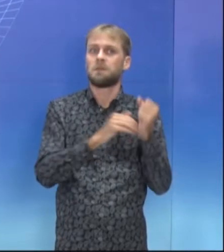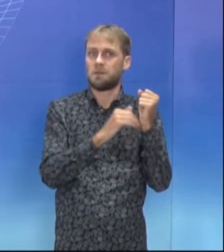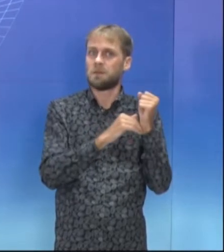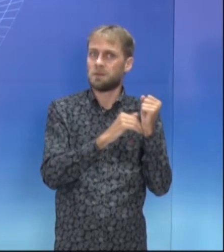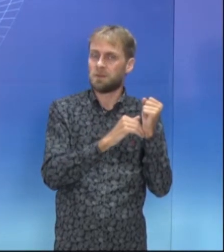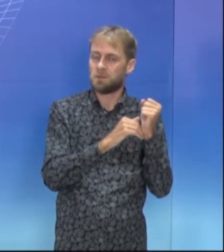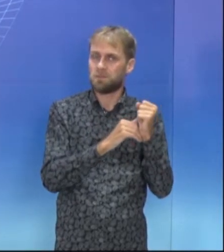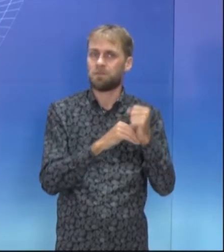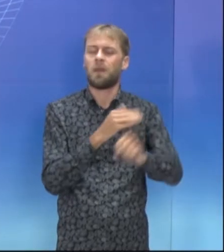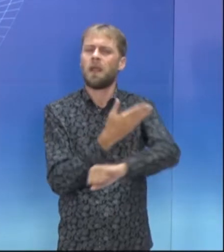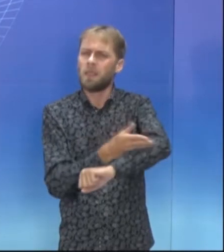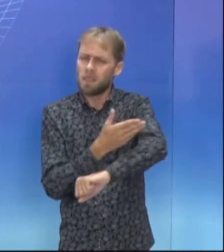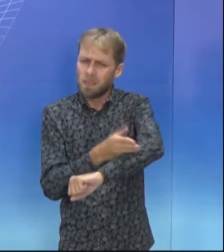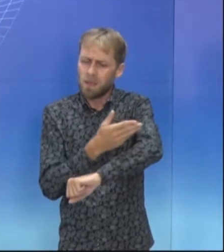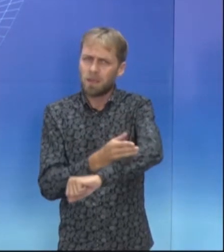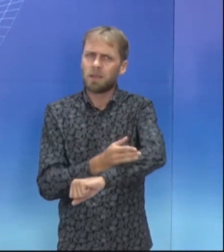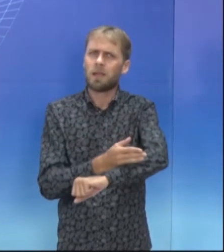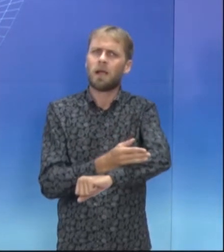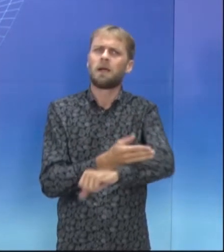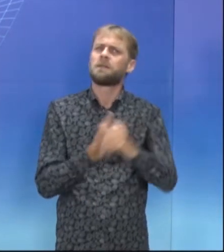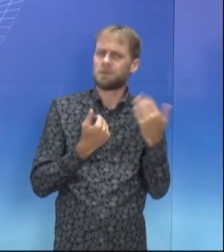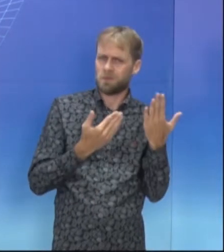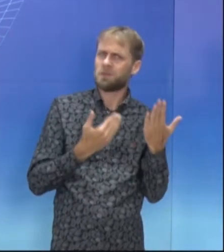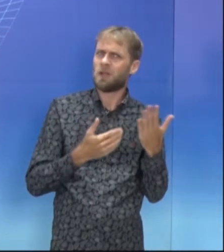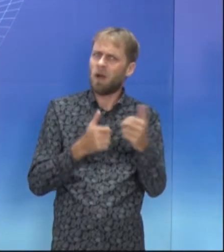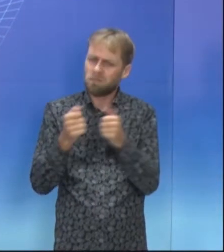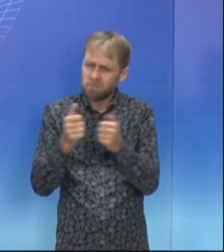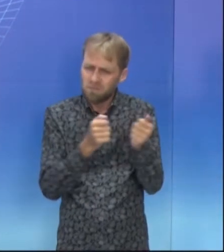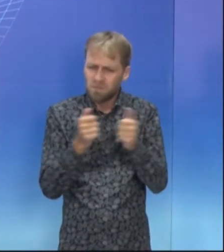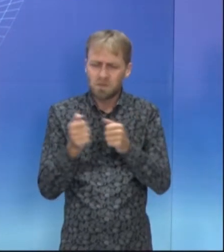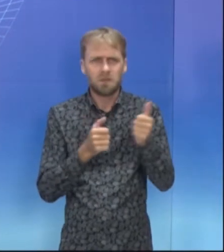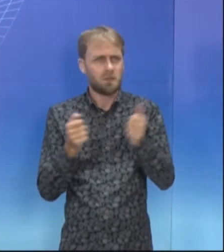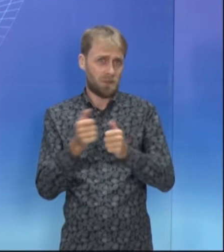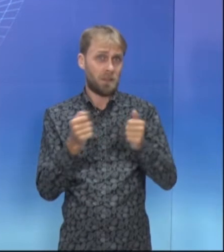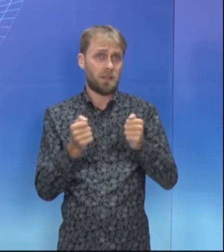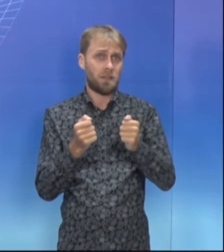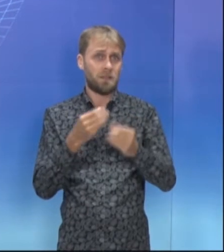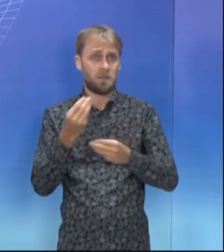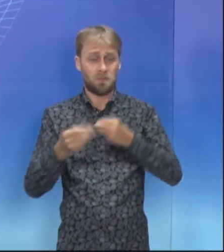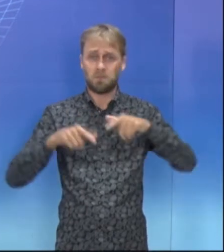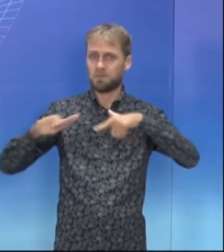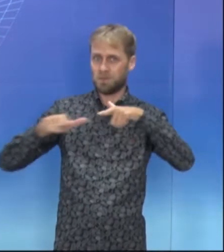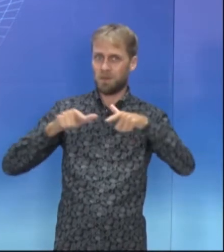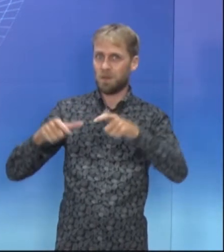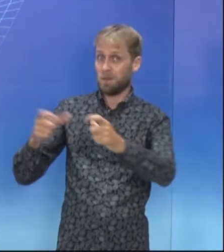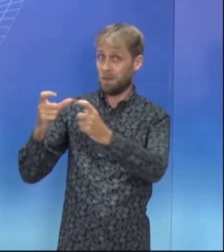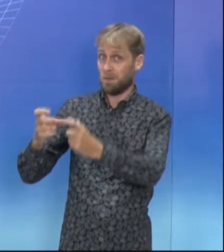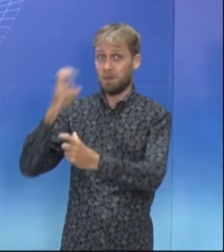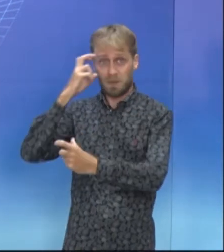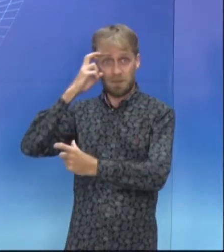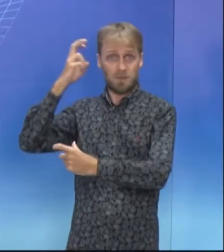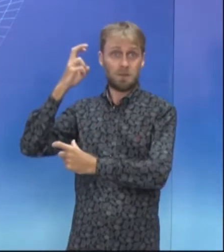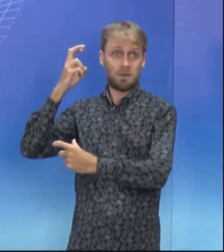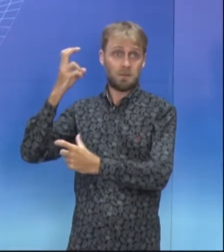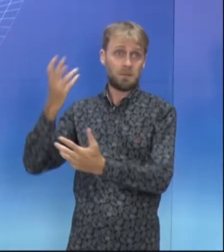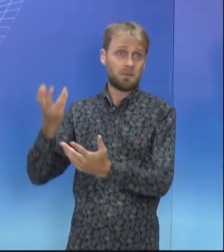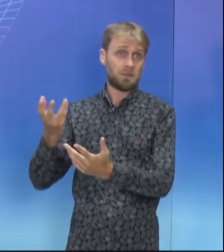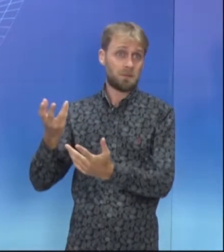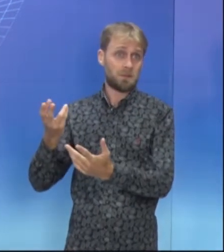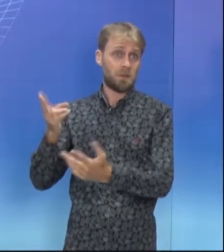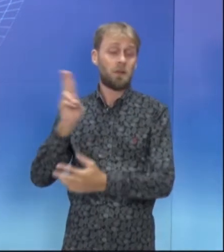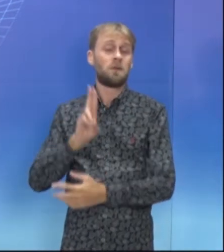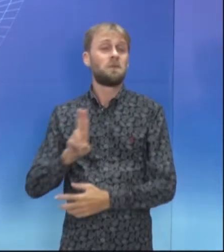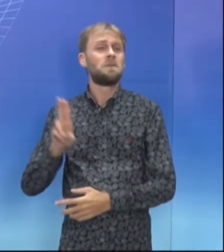Recrutará jovens jogadores de Xbox como cyber-espiões das agências de inteligência? E